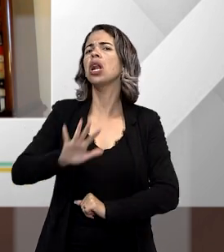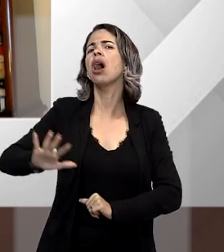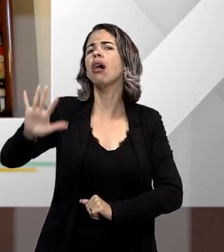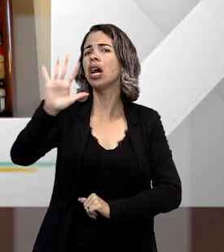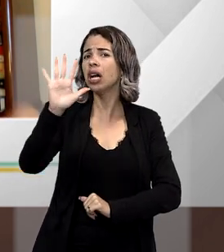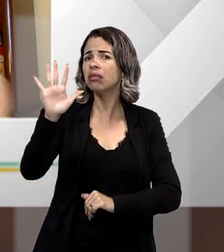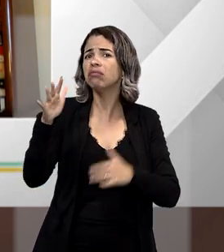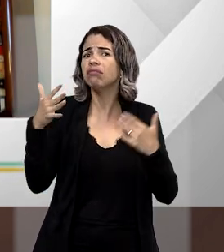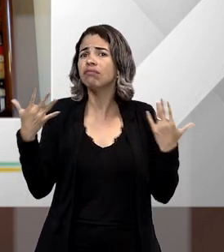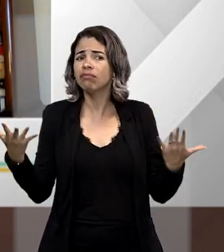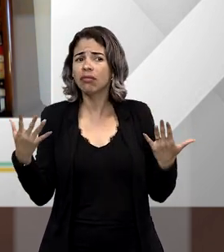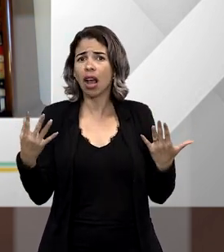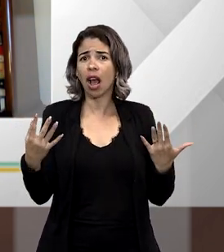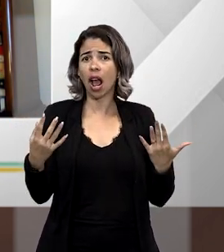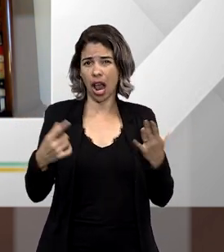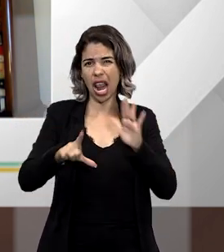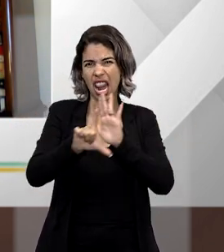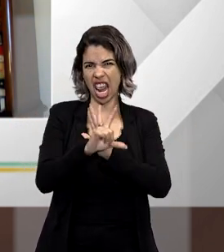legislações?